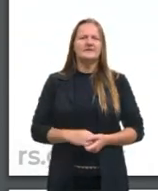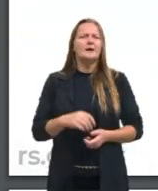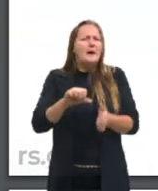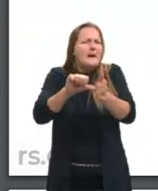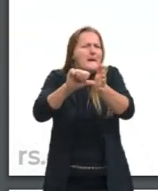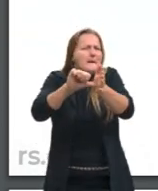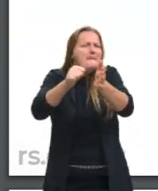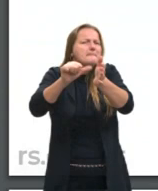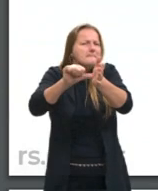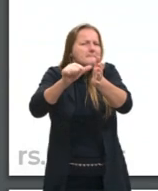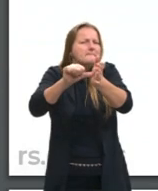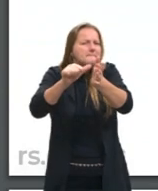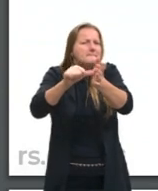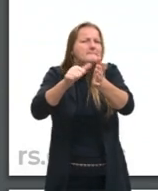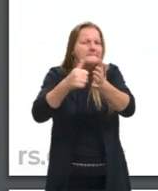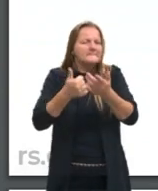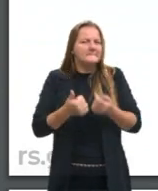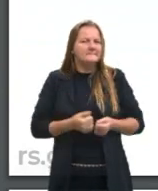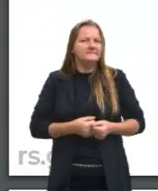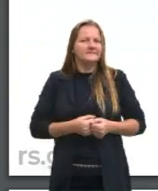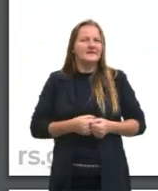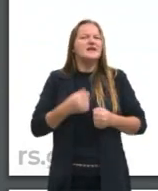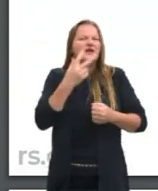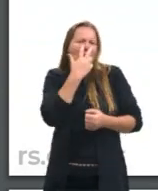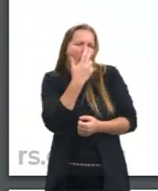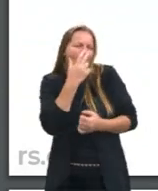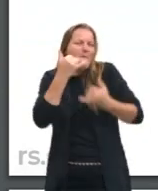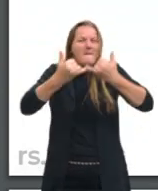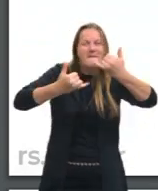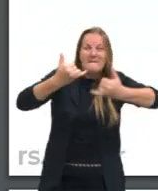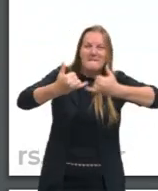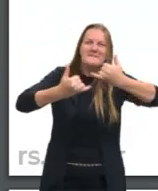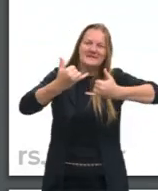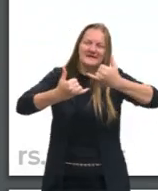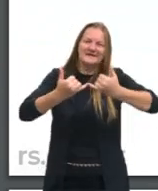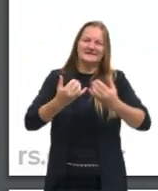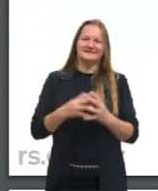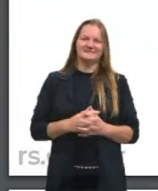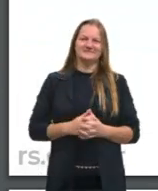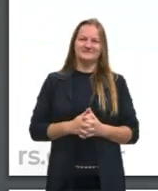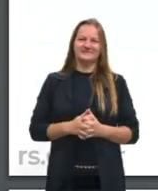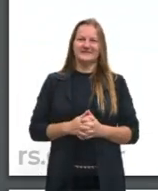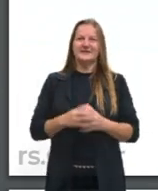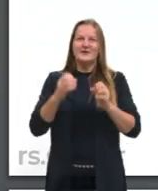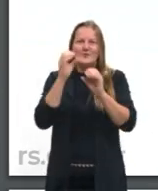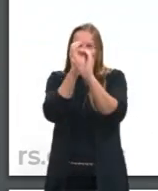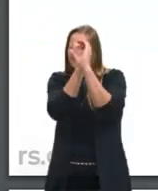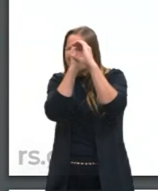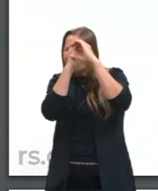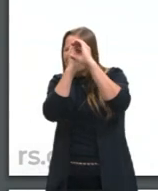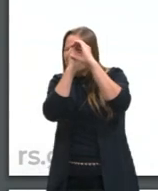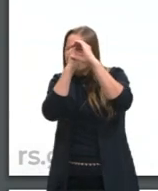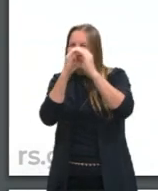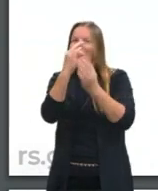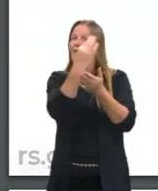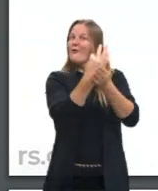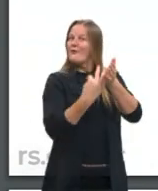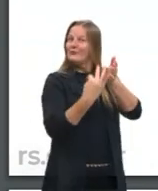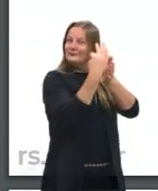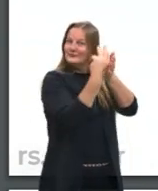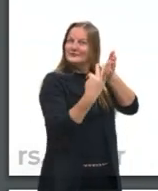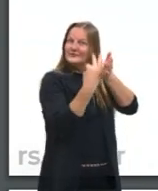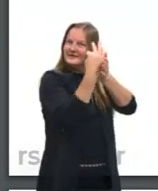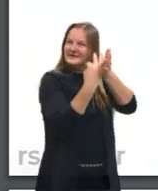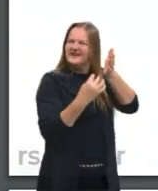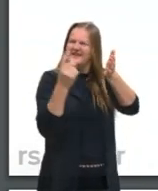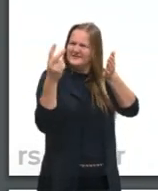Primeiro eu trouxe para vocês algumas brincadeiras, por assim dizer, tá? Eu quero que a câmera, por enquanto, foque no texto que está aqui na tela.